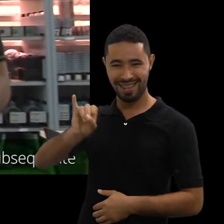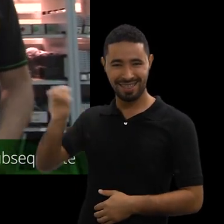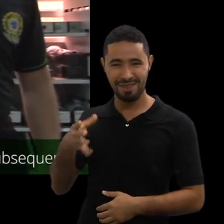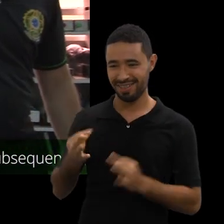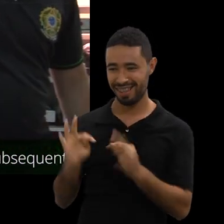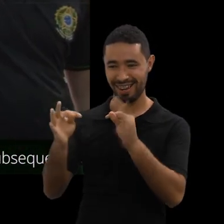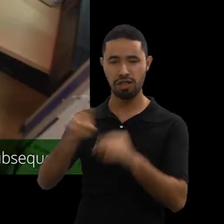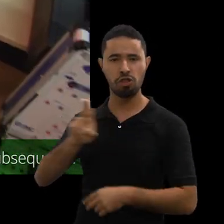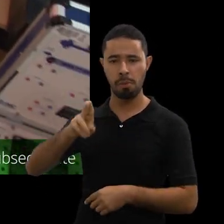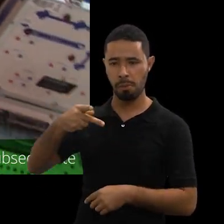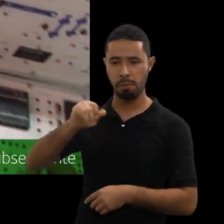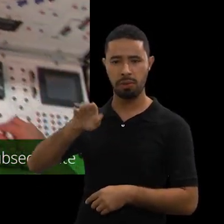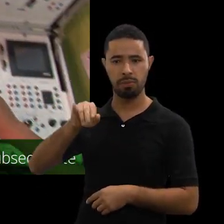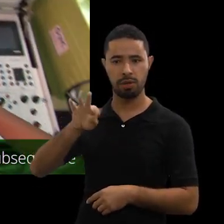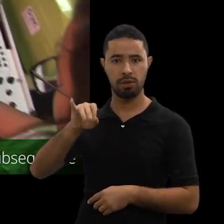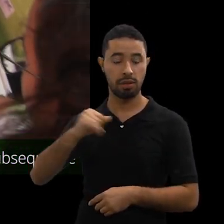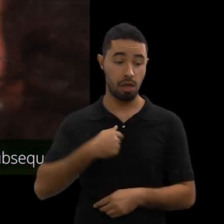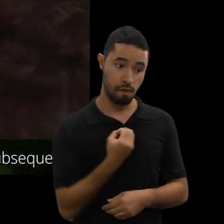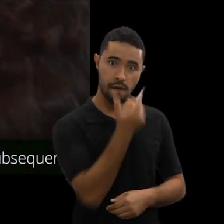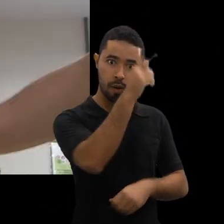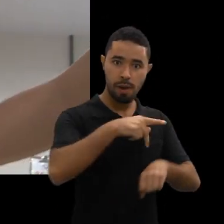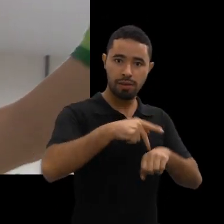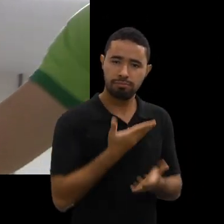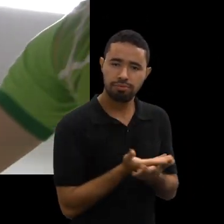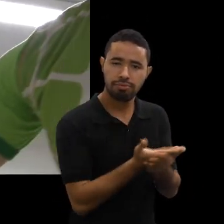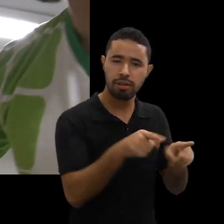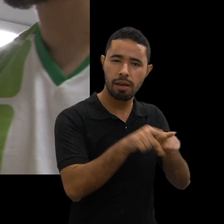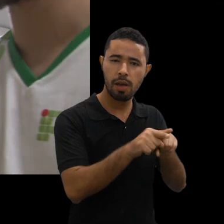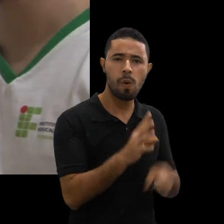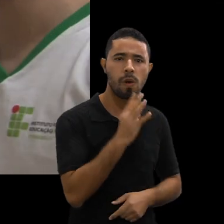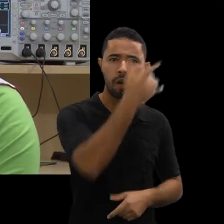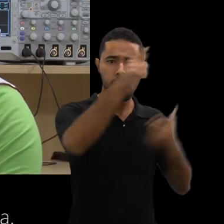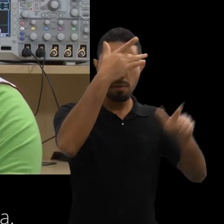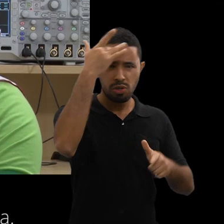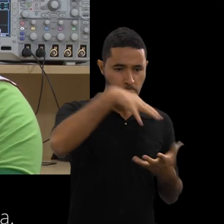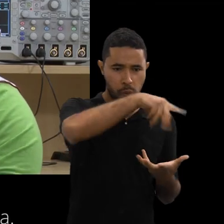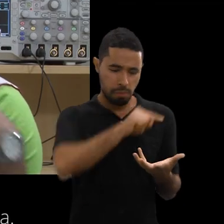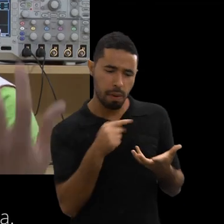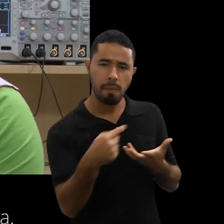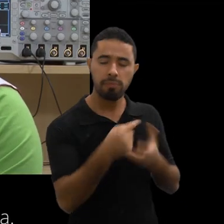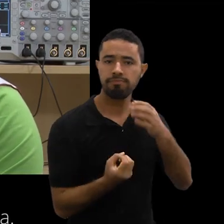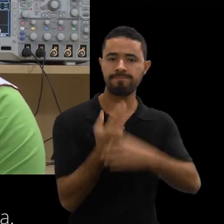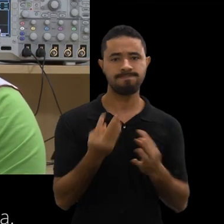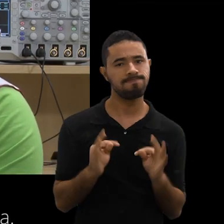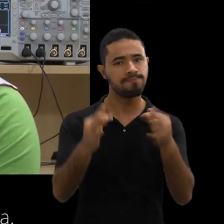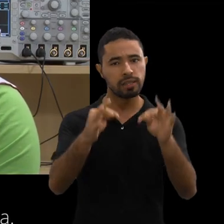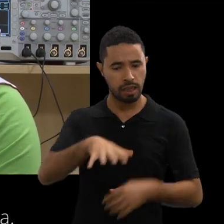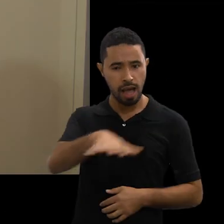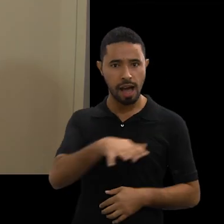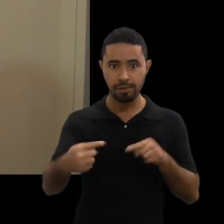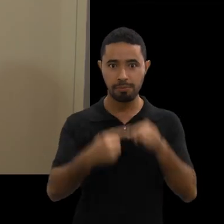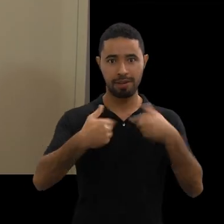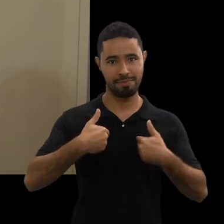tecnológica, em BIT. Por causa de fazer intercâmbio, que eu tive a oportunidade de conhecer pessoas do mundo inteiro que desenvolviam várias tecnologias na minha